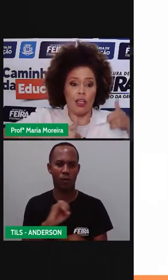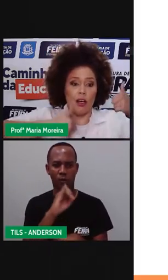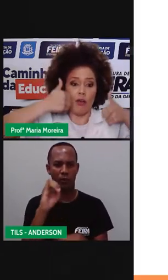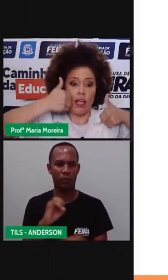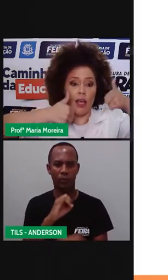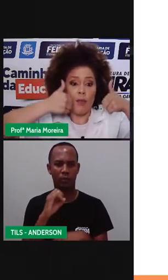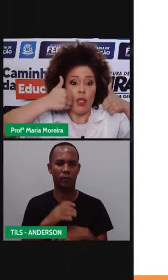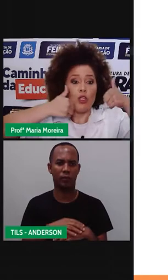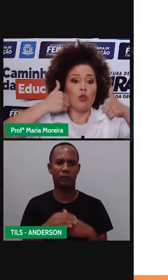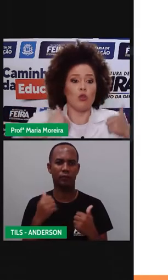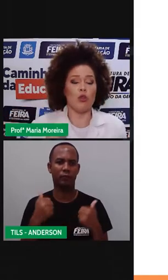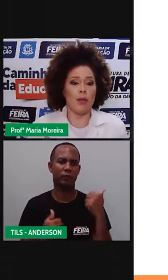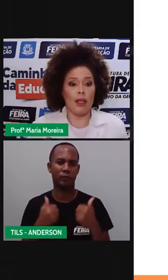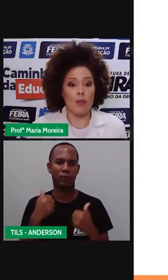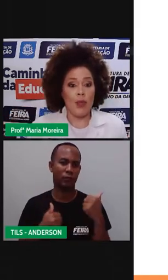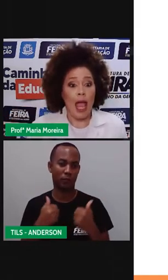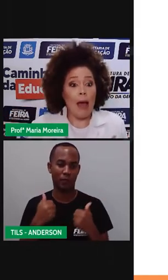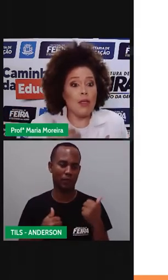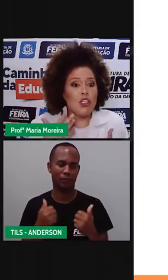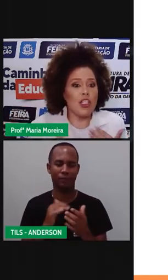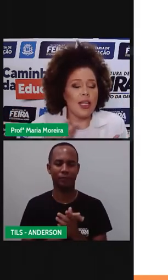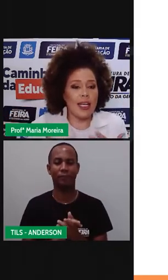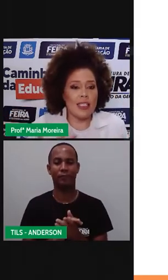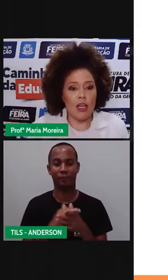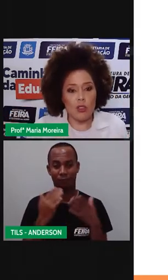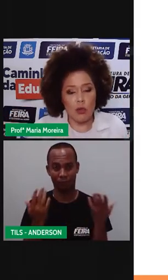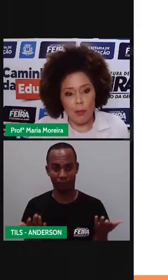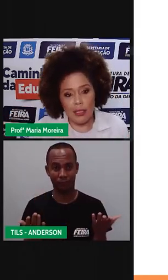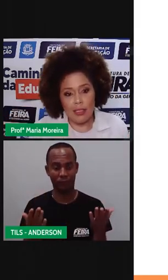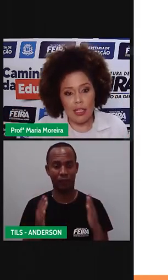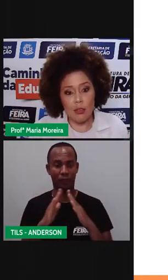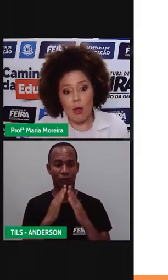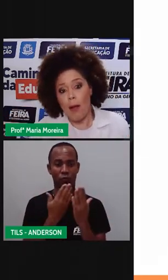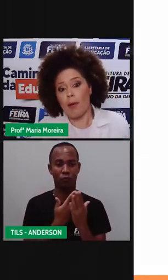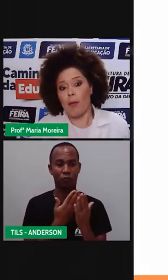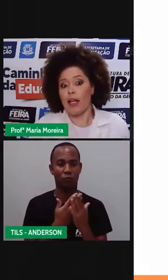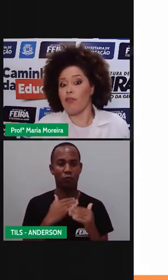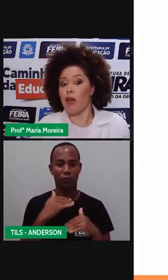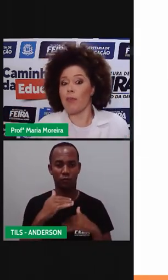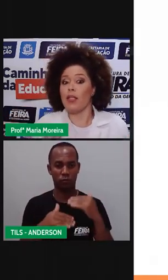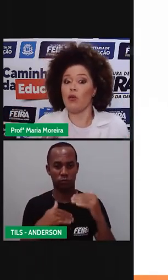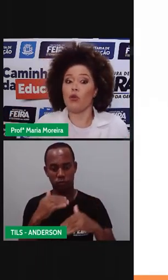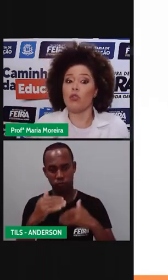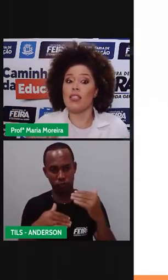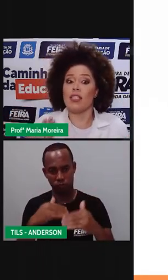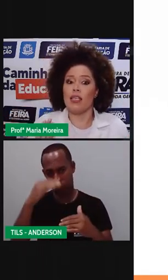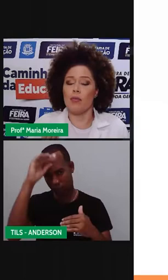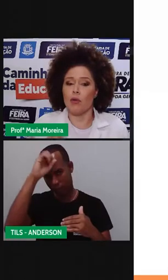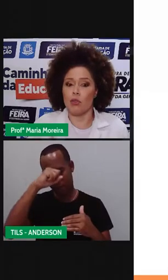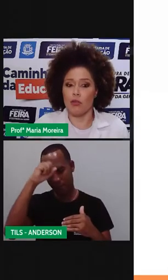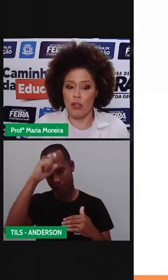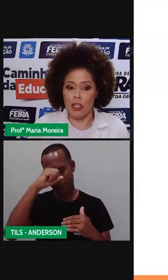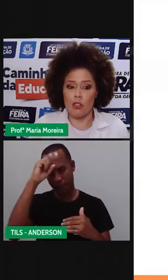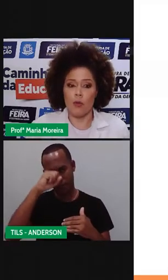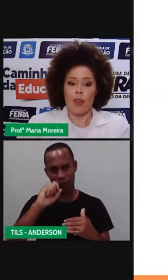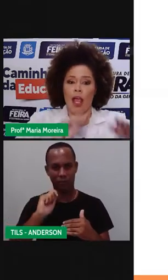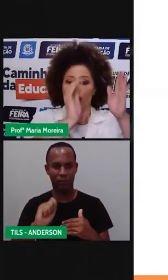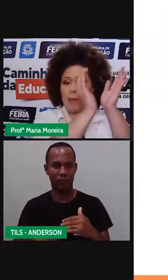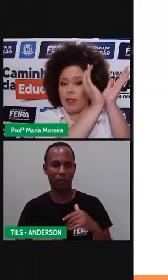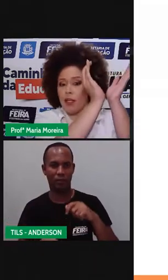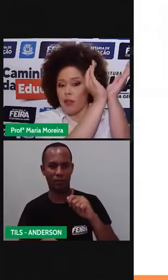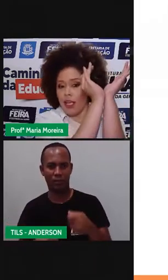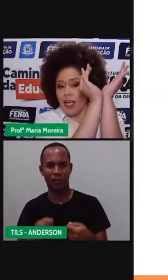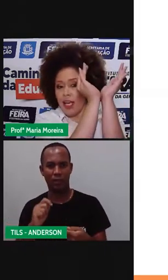Oi. E é o quê? Tudo bem. À medida que as aulas foram passando, Pró-Maria foi aprendendo outros símbolos, não foi isso?